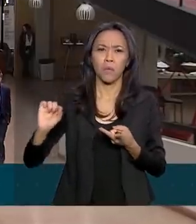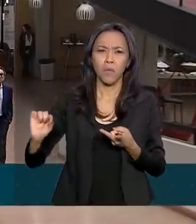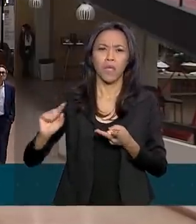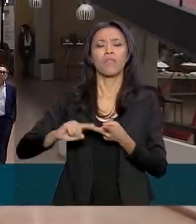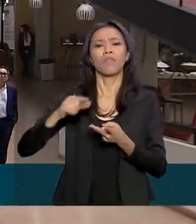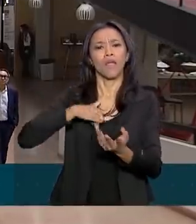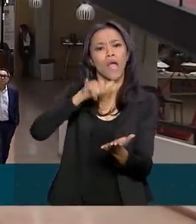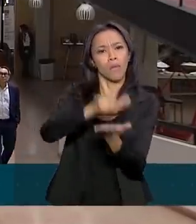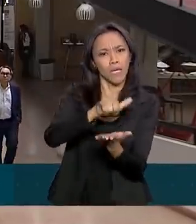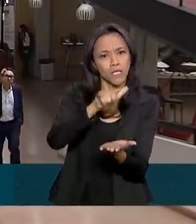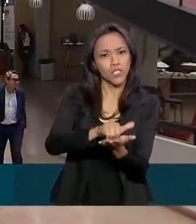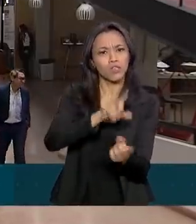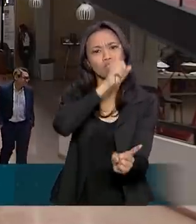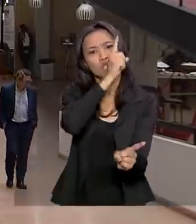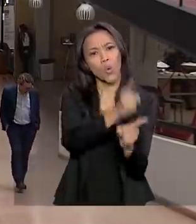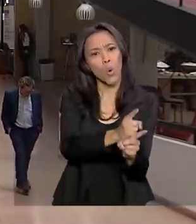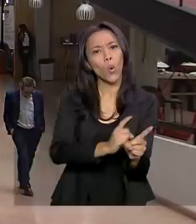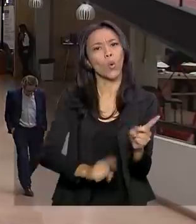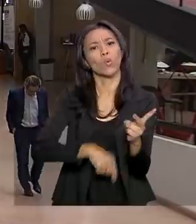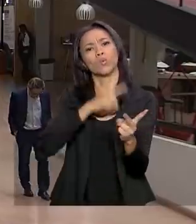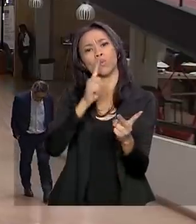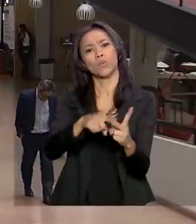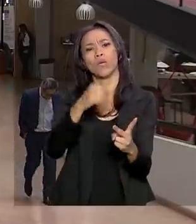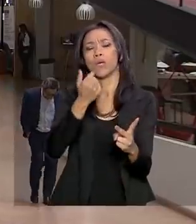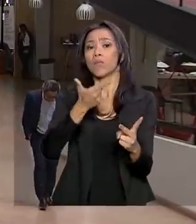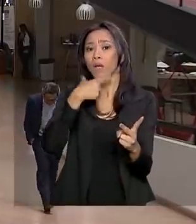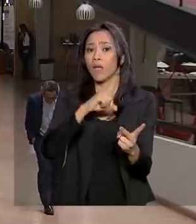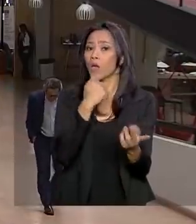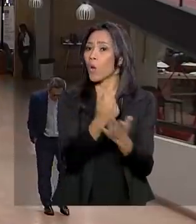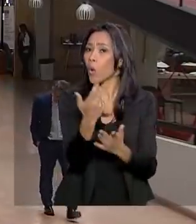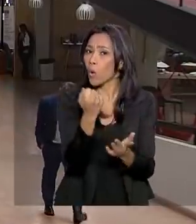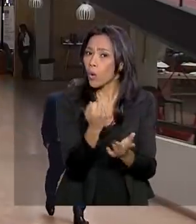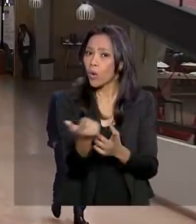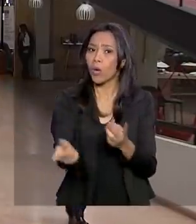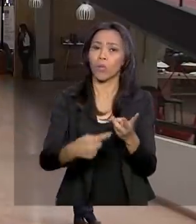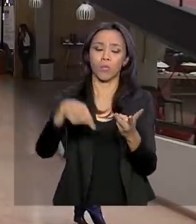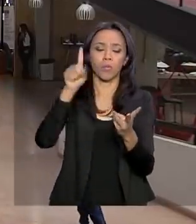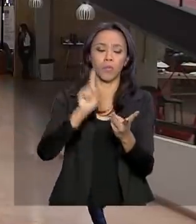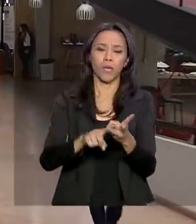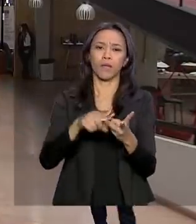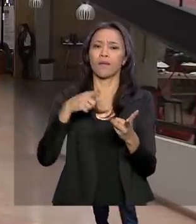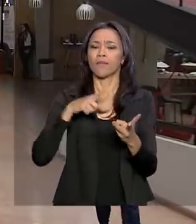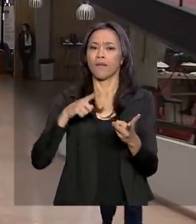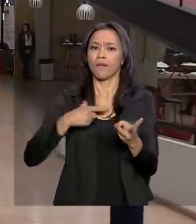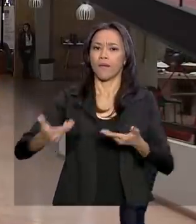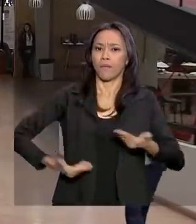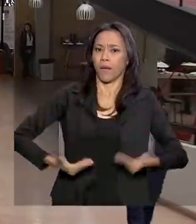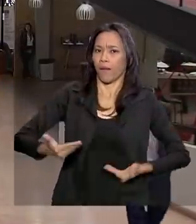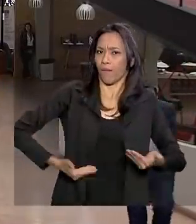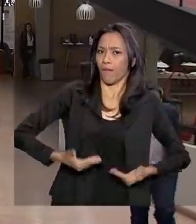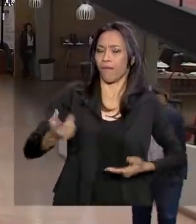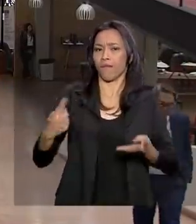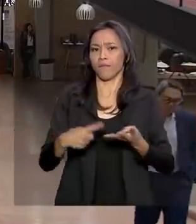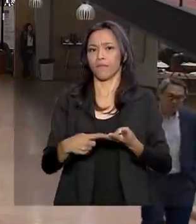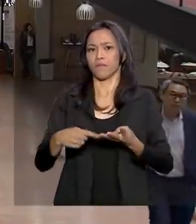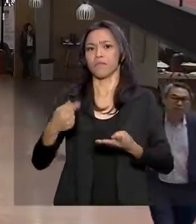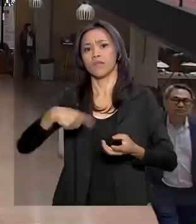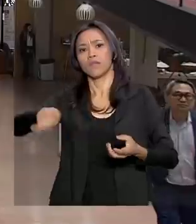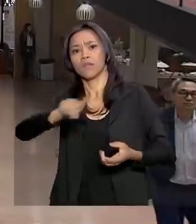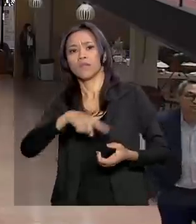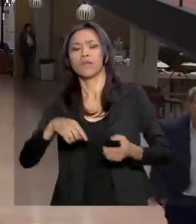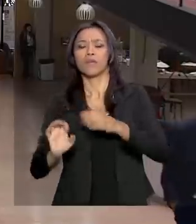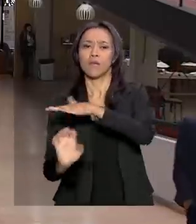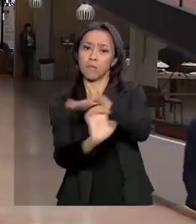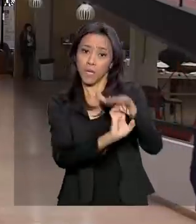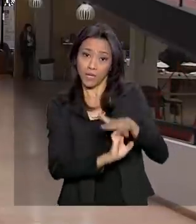aplicativos de encontro, tem match entre consumidores e fornecedores, match entre empregados e empresas. E esse